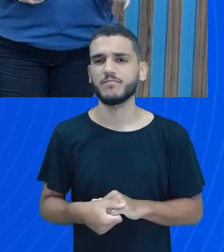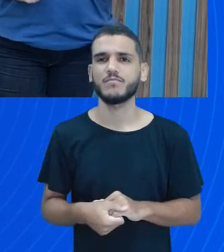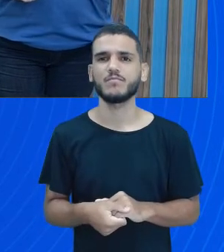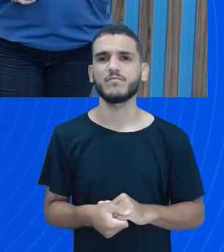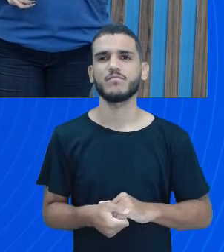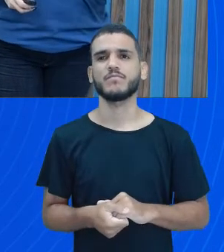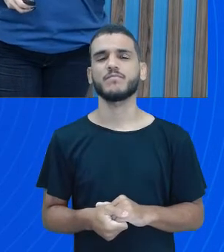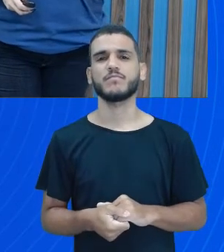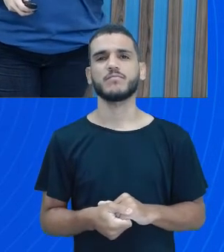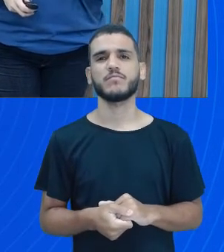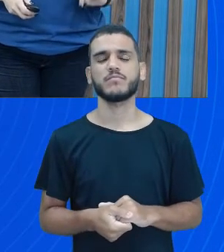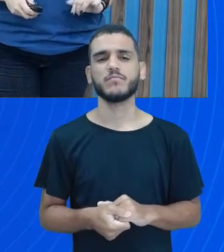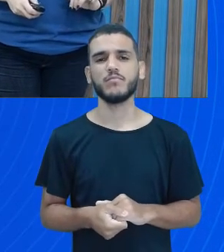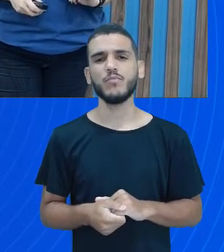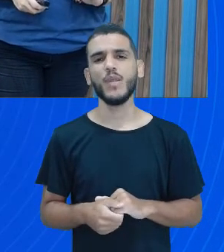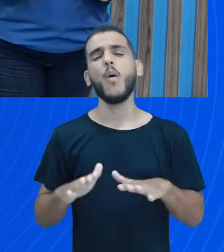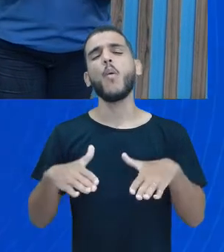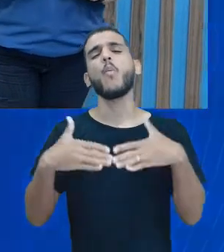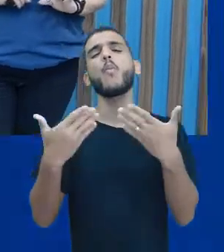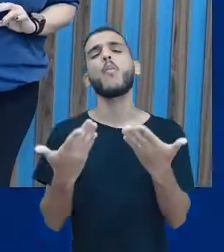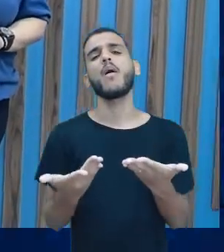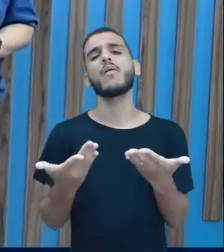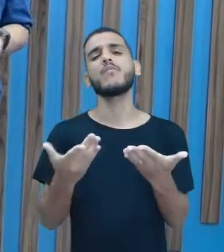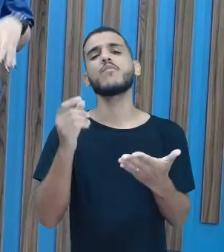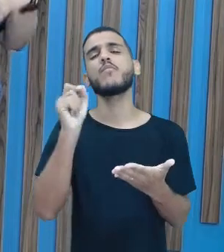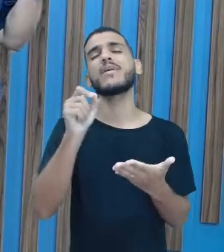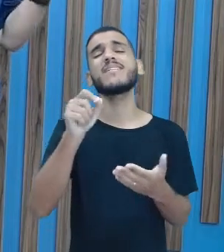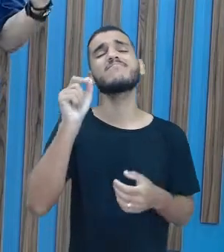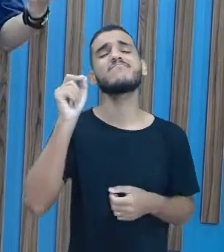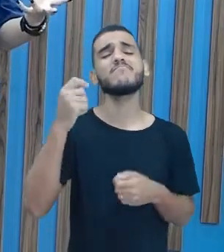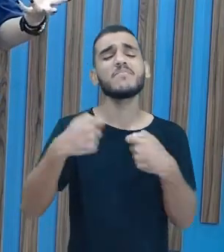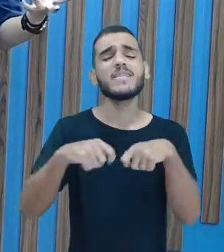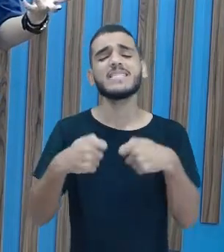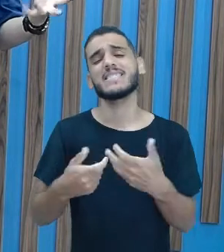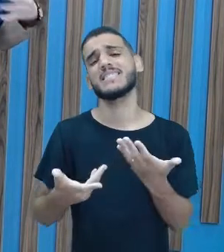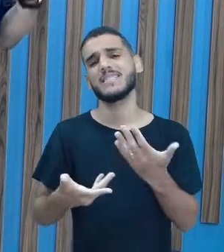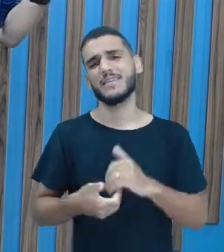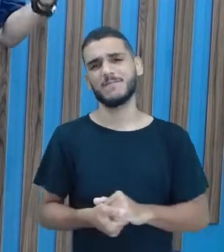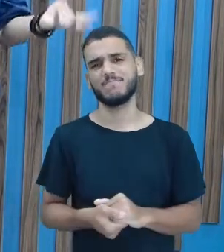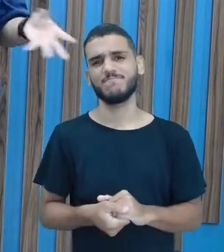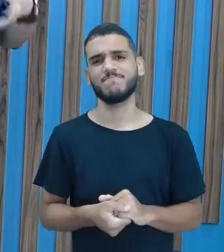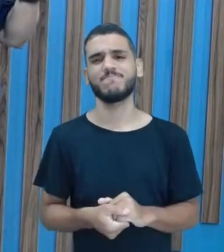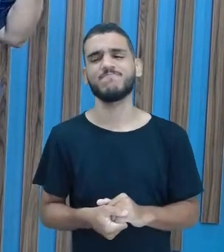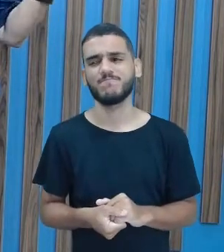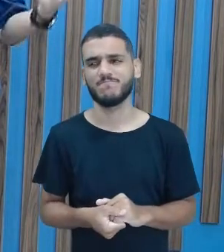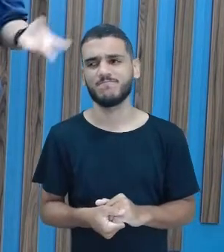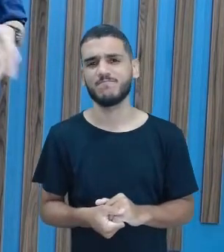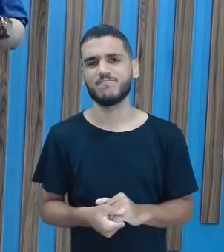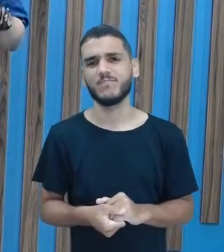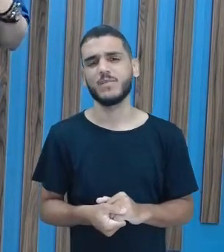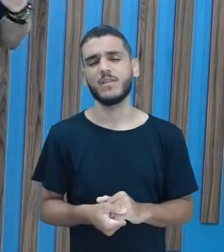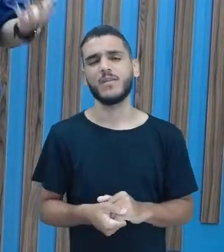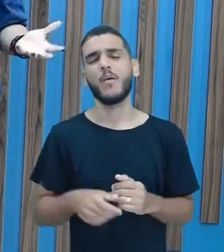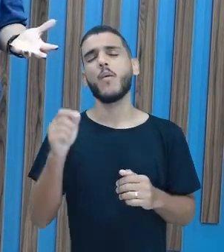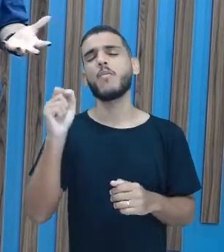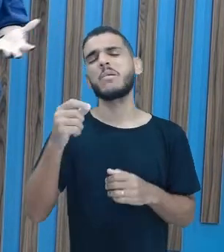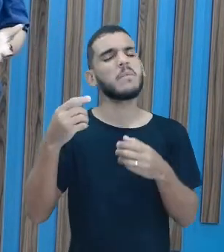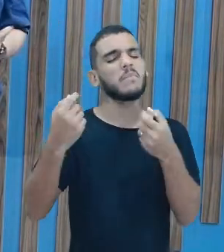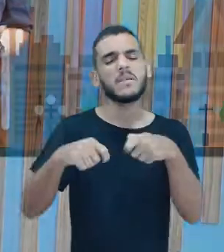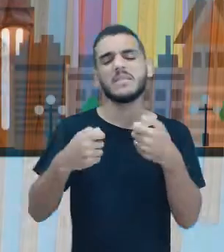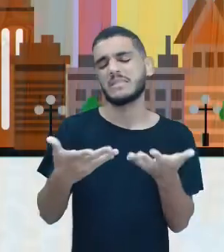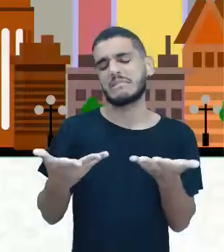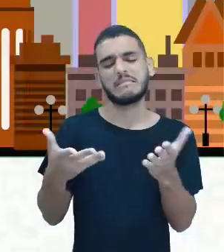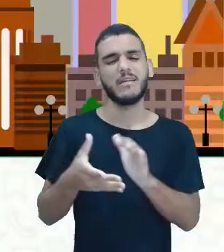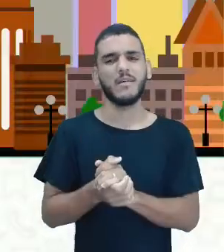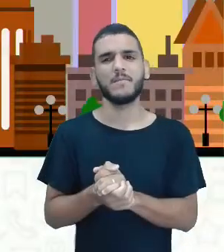também, ó, quais são as necessidades do local, quais são as necessidades daquela cidade, daquele município, daquela comunidade,